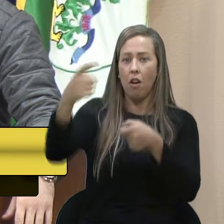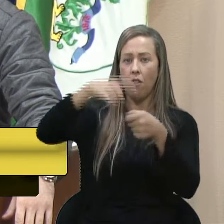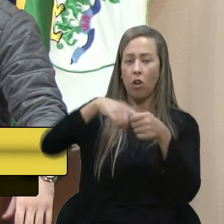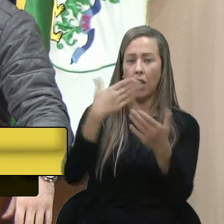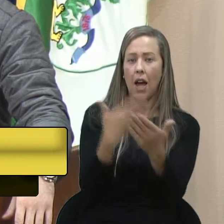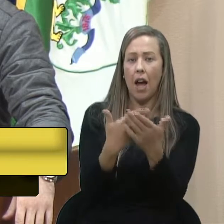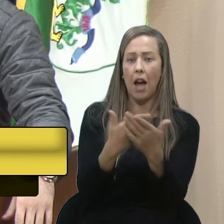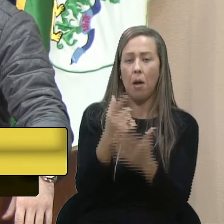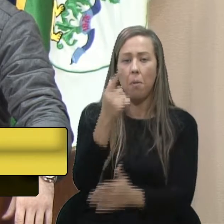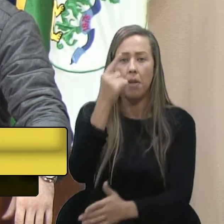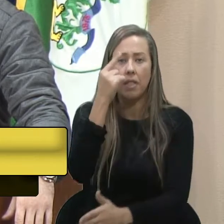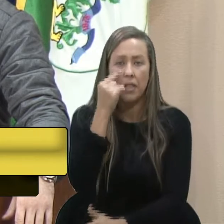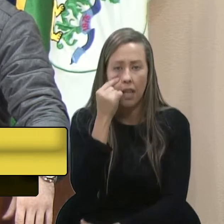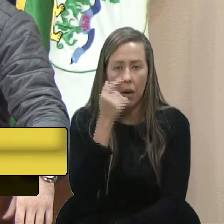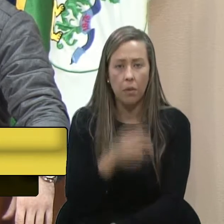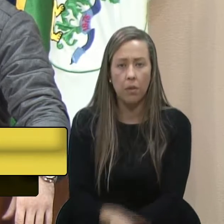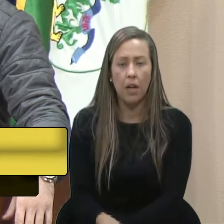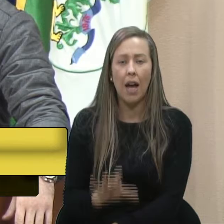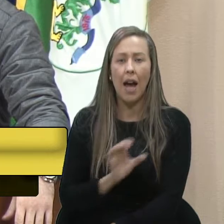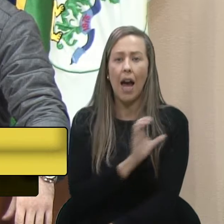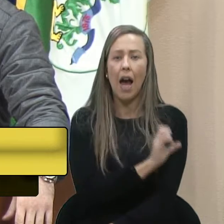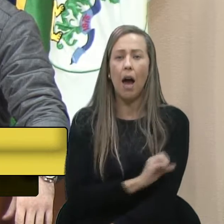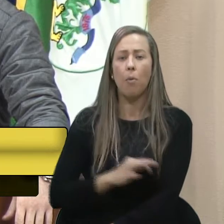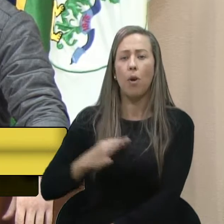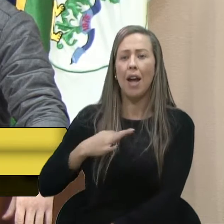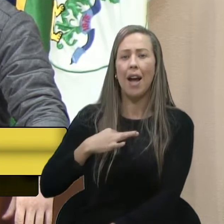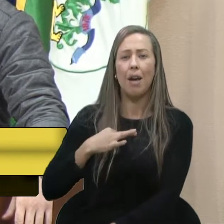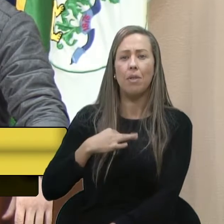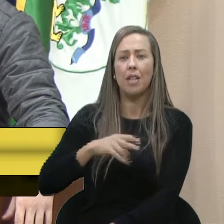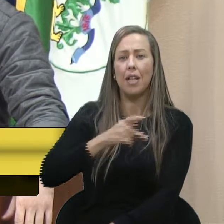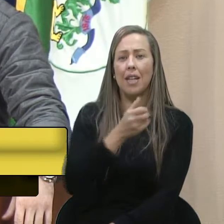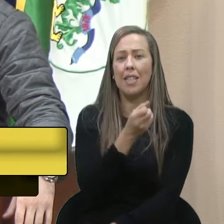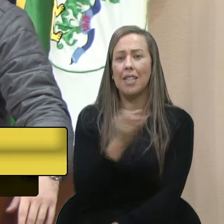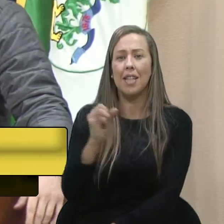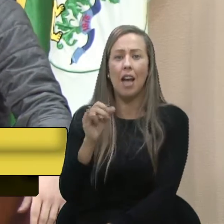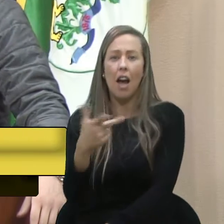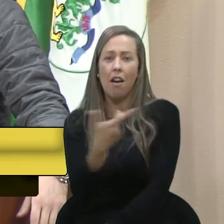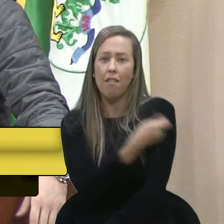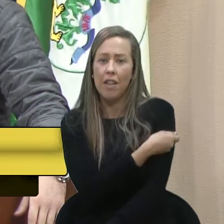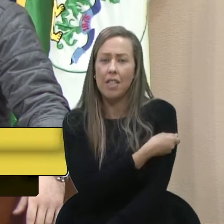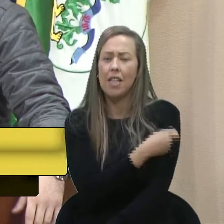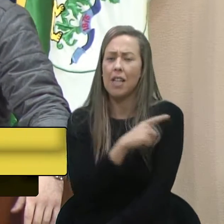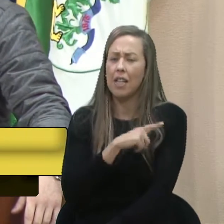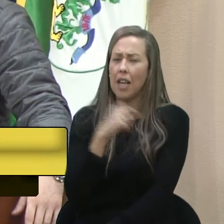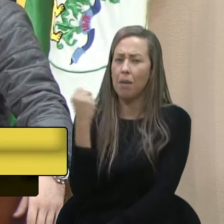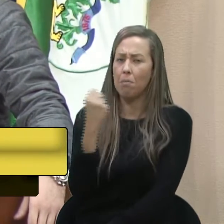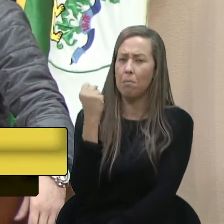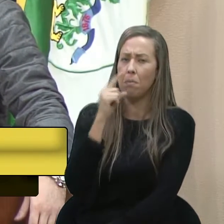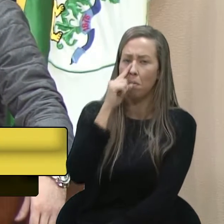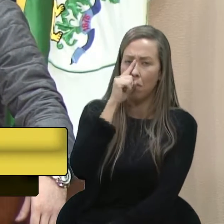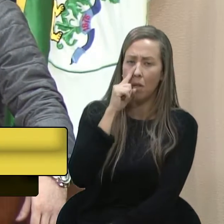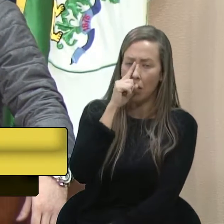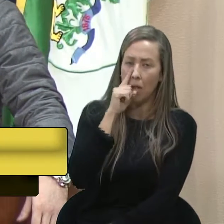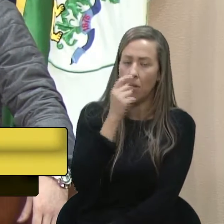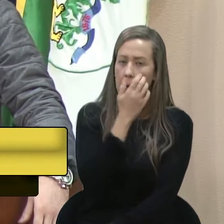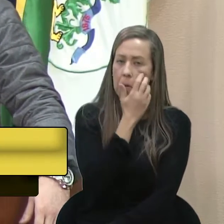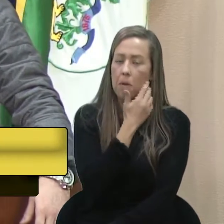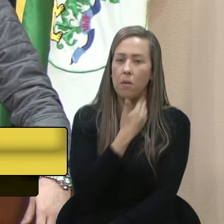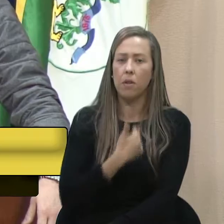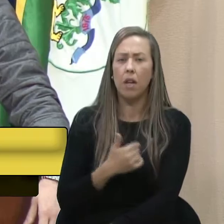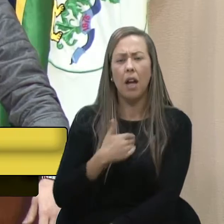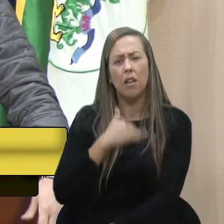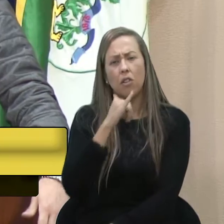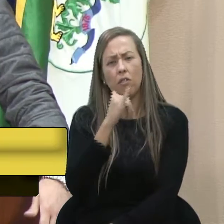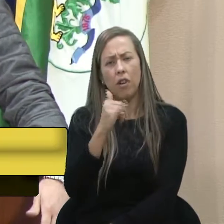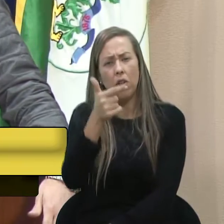presenciais. Amor à Camiseta, sem vacina, tem certa dose de risco. Aí eu